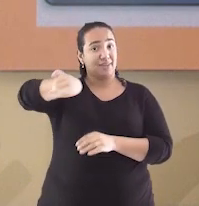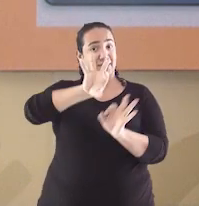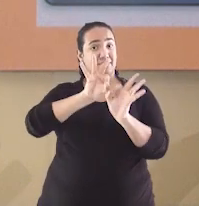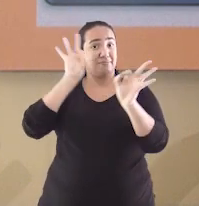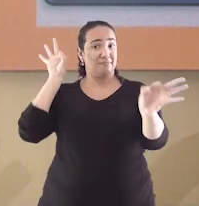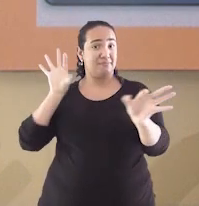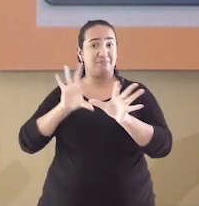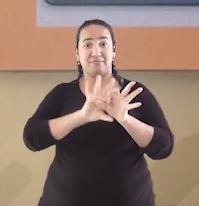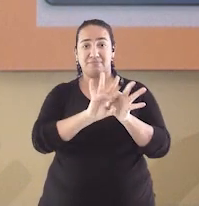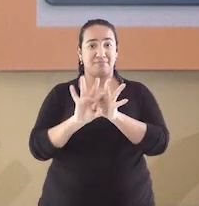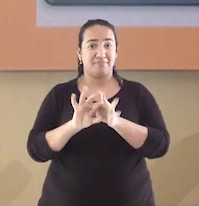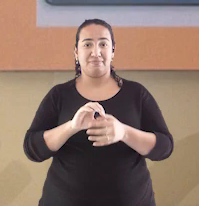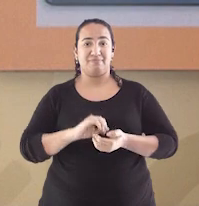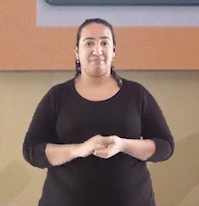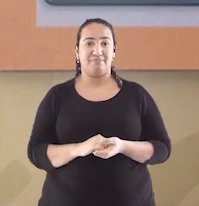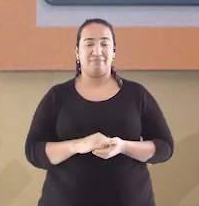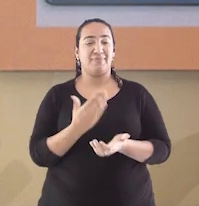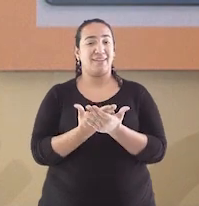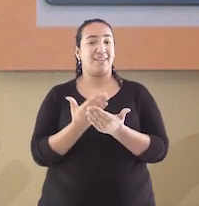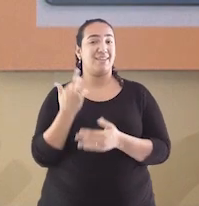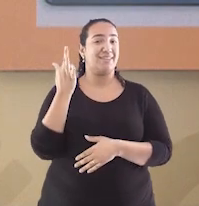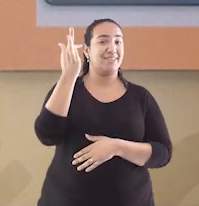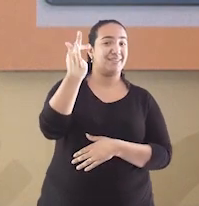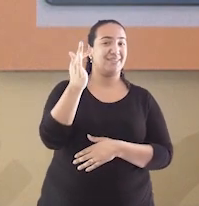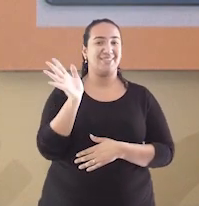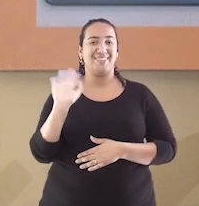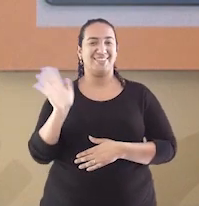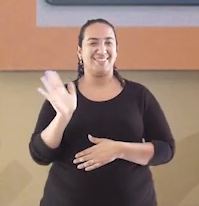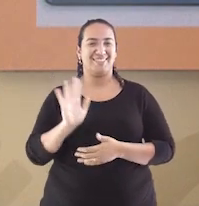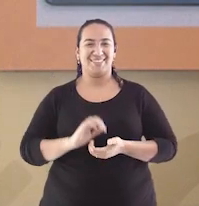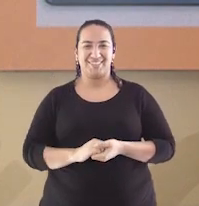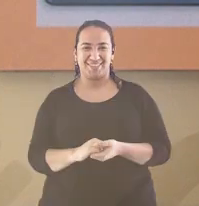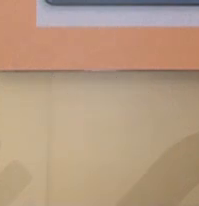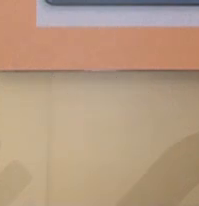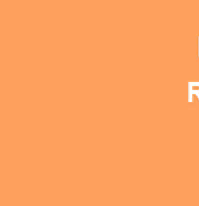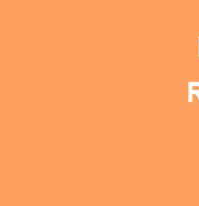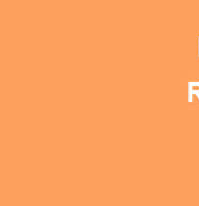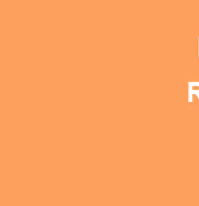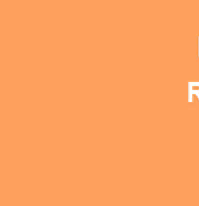mesmo distantes, estamos juntos. Nos vemos na próxima aula. Até lá!